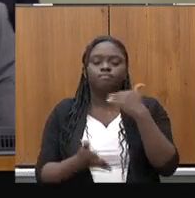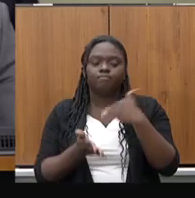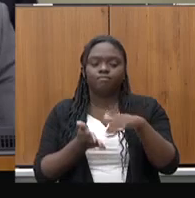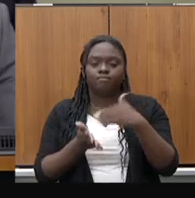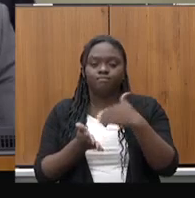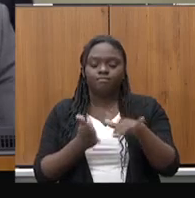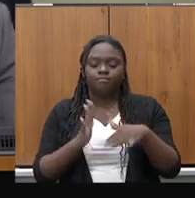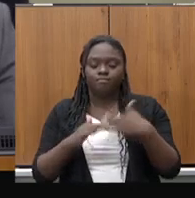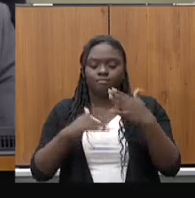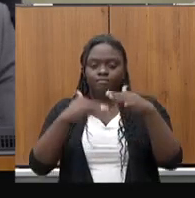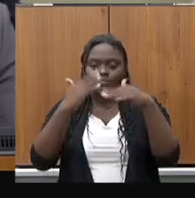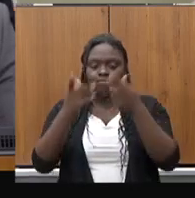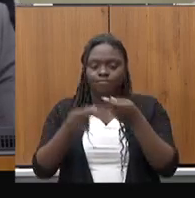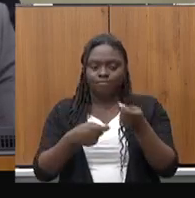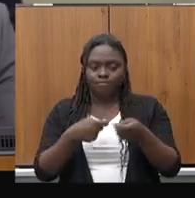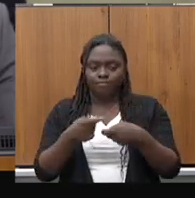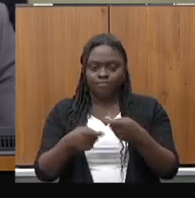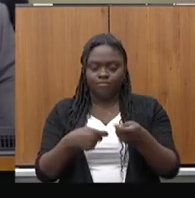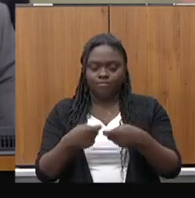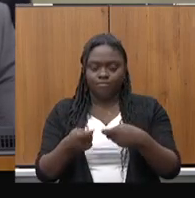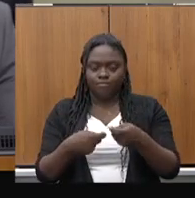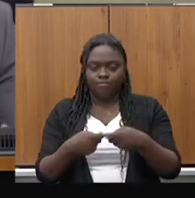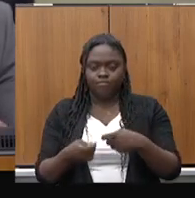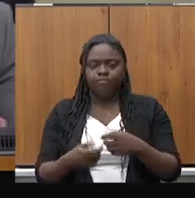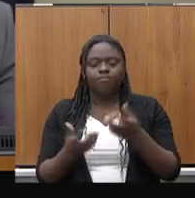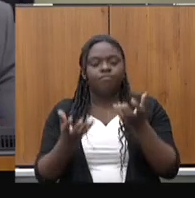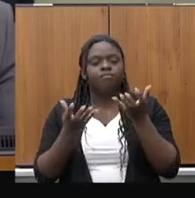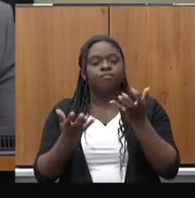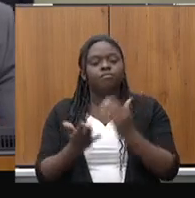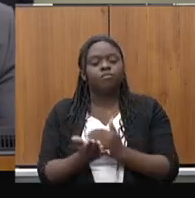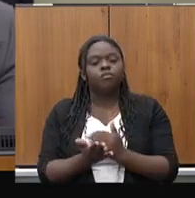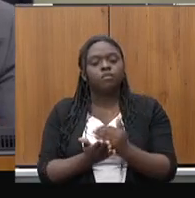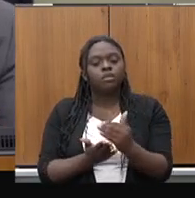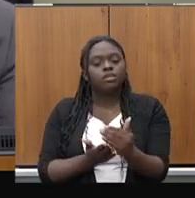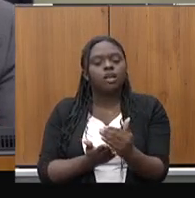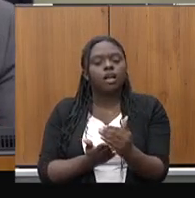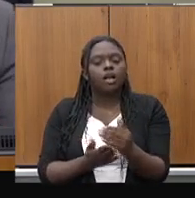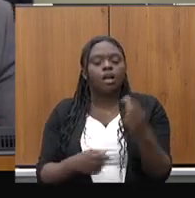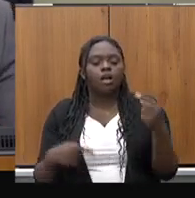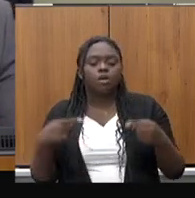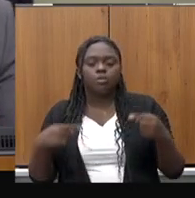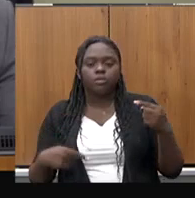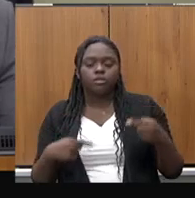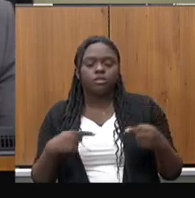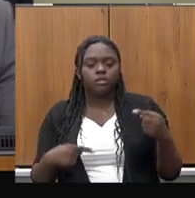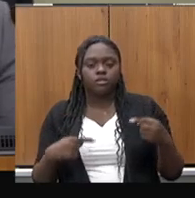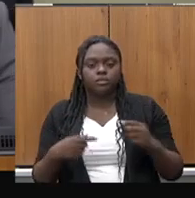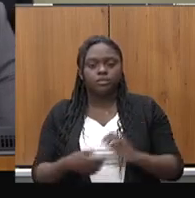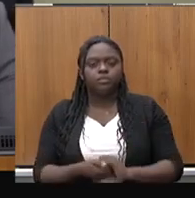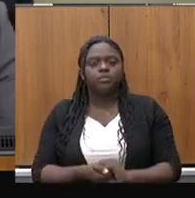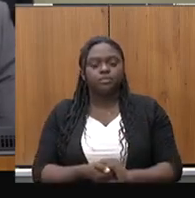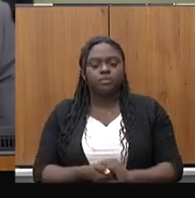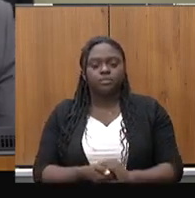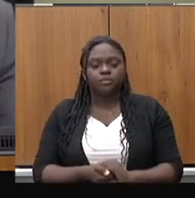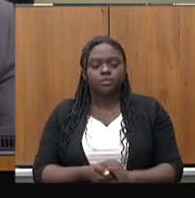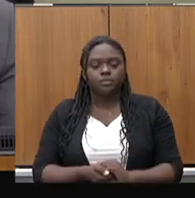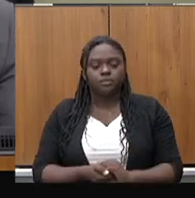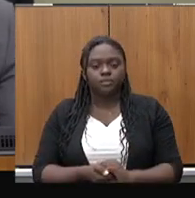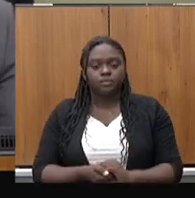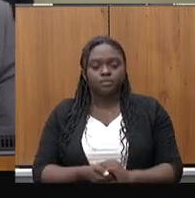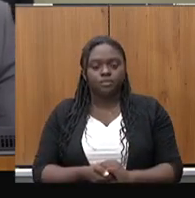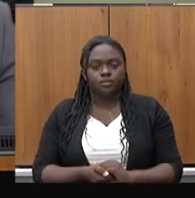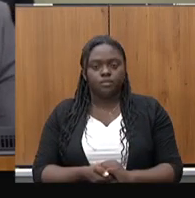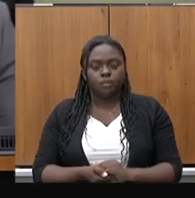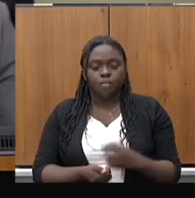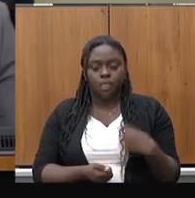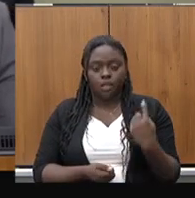de Desenvolvimento Econômico. Então, eu queria começar com essa política de desburocratização. Nós fizemos